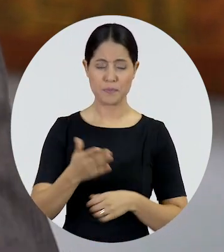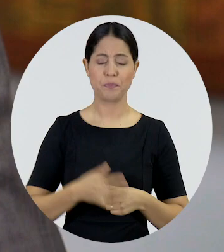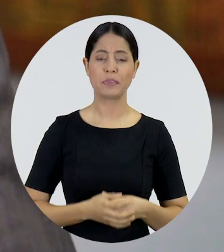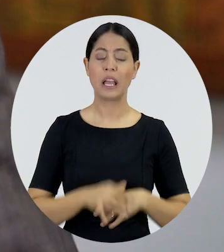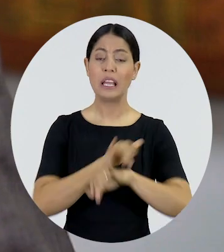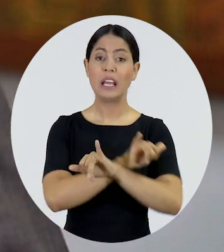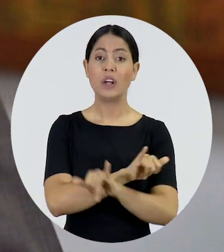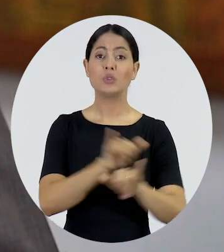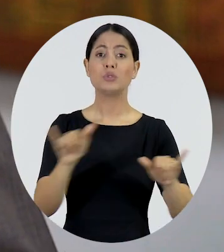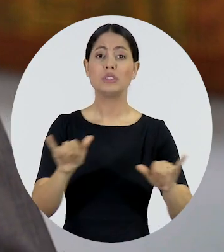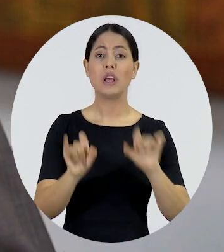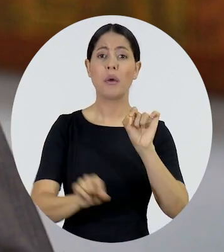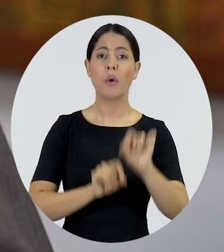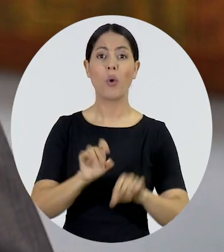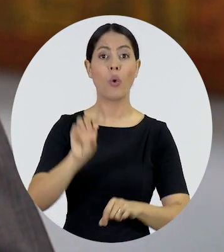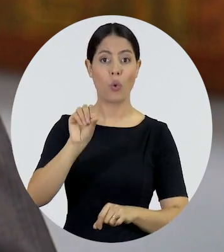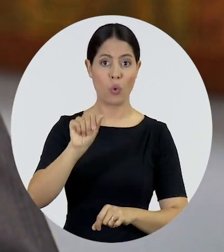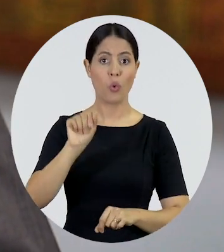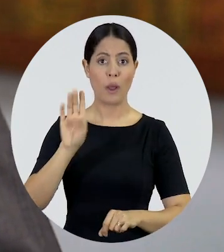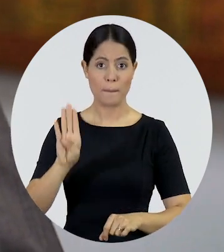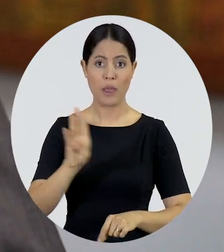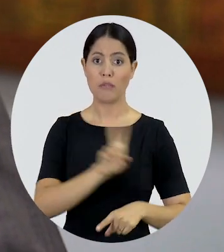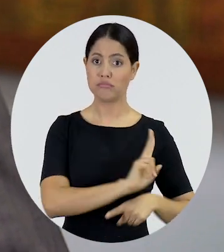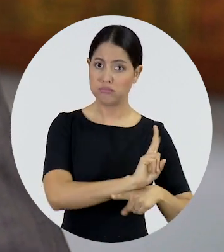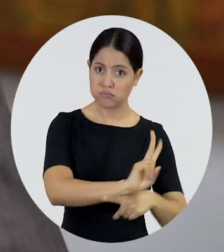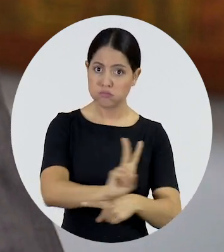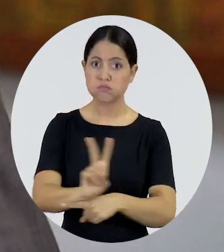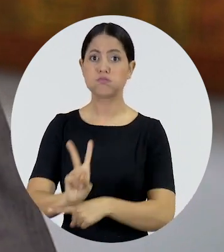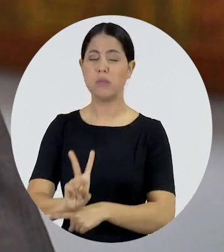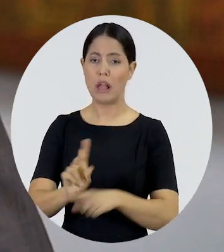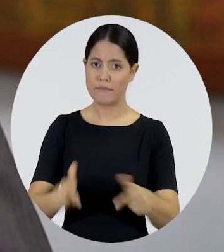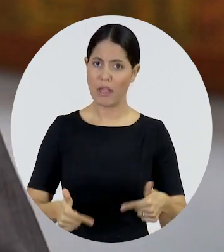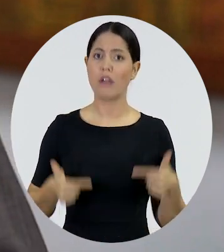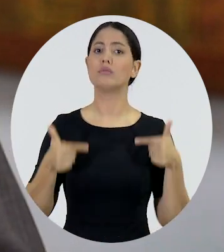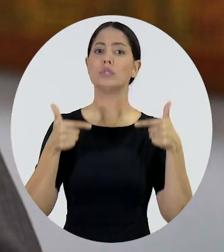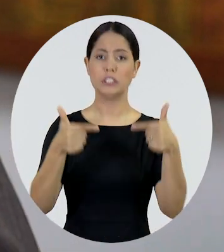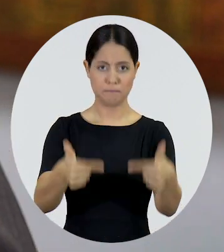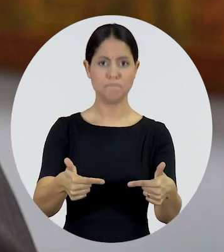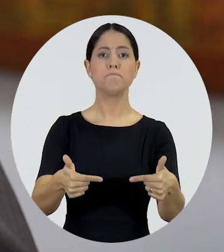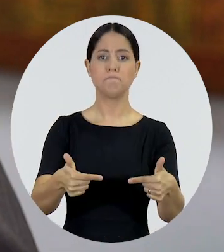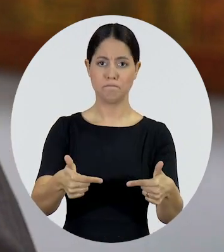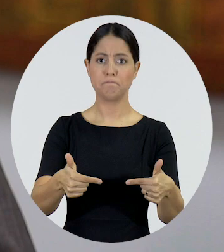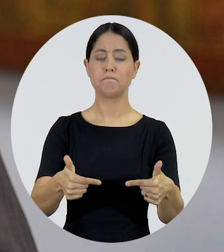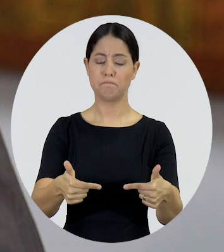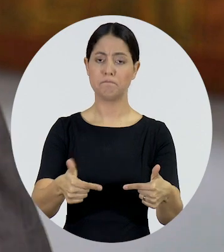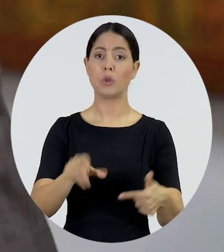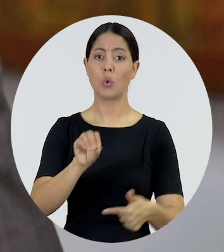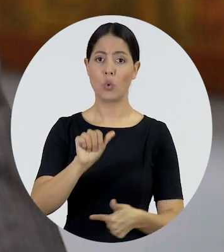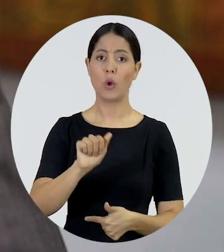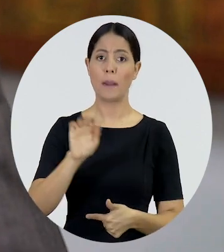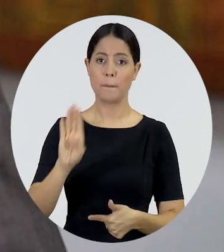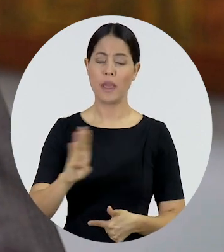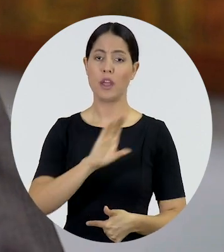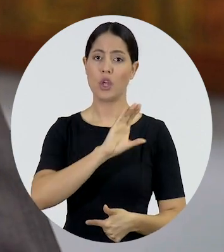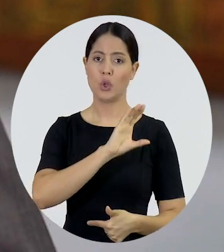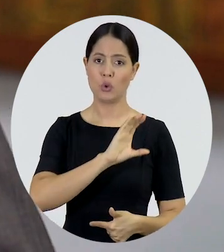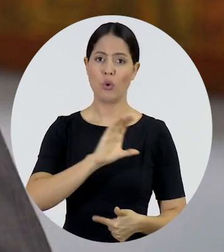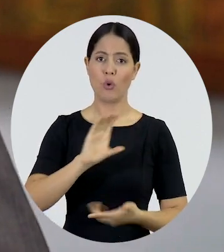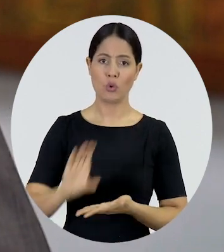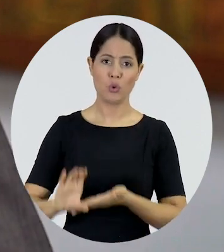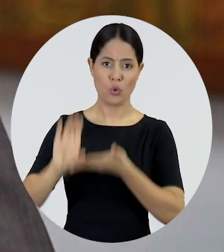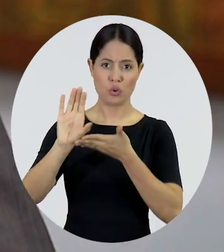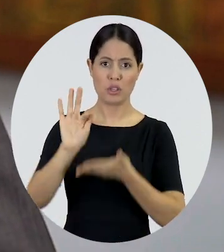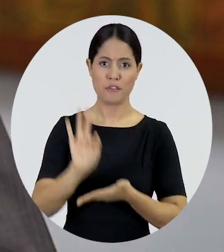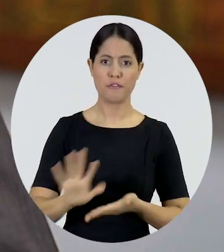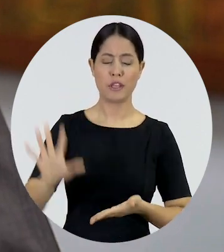dizer que a OAB está vigilante, a OAB está atuando, a OAB, através de seu conselho,